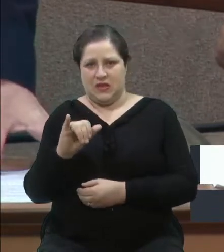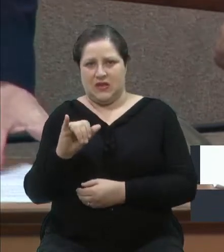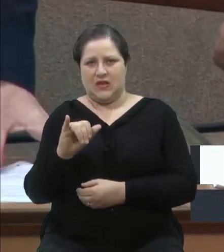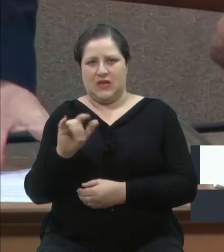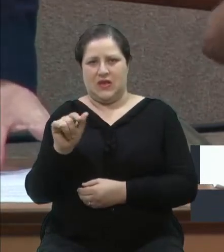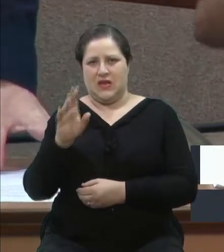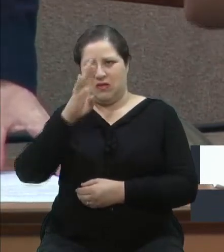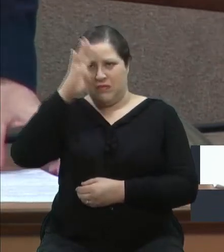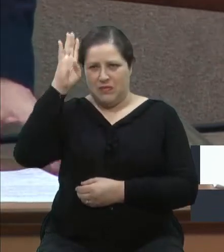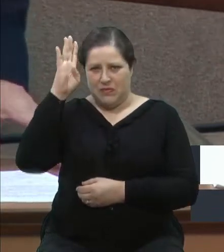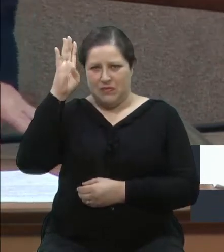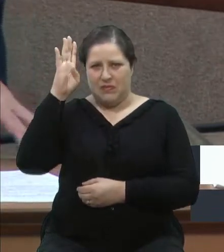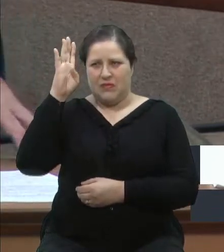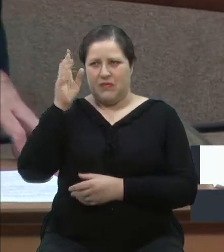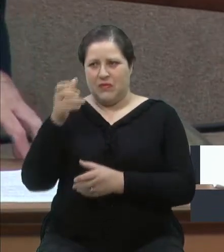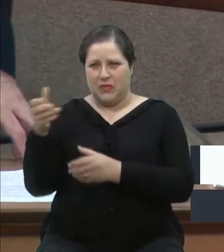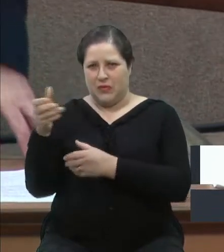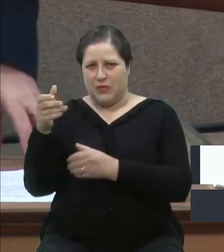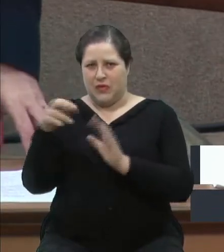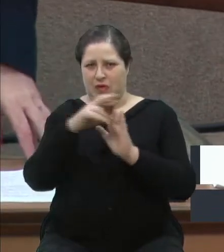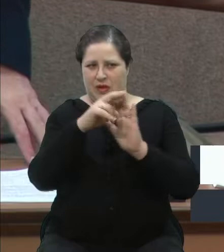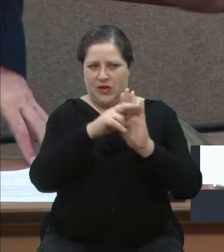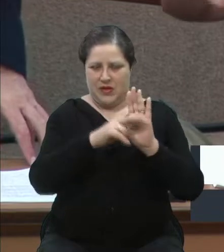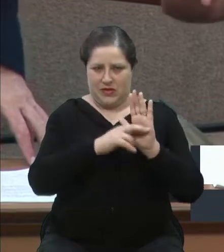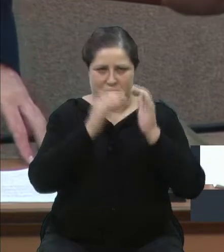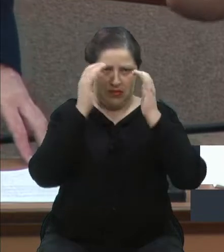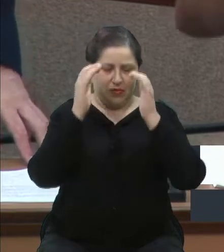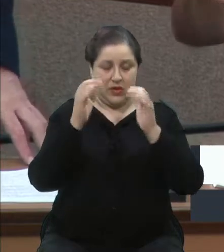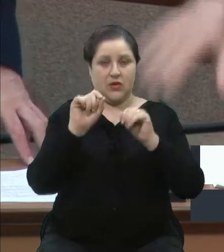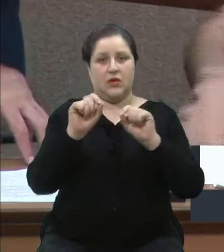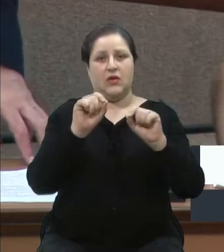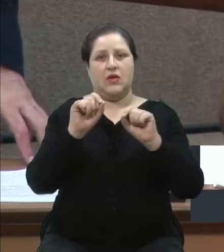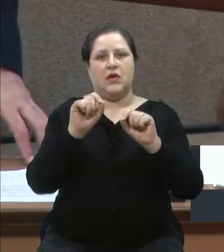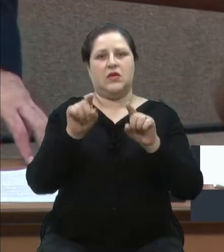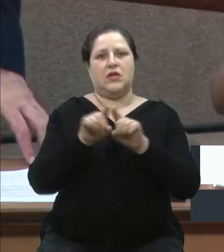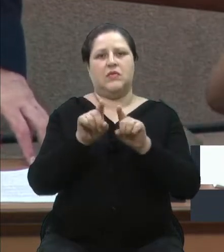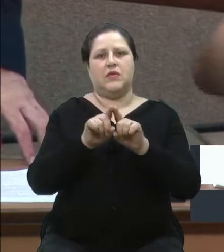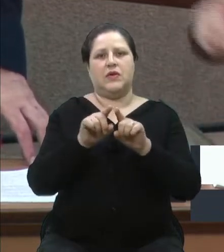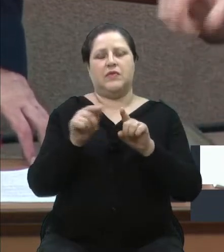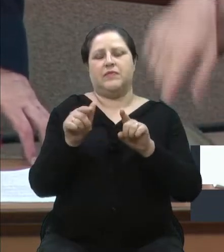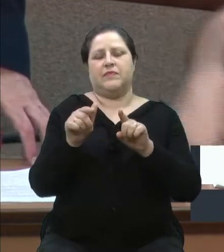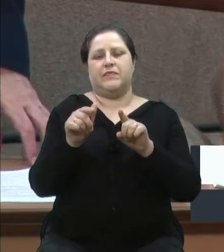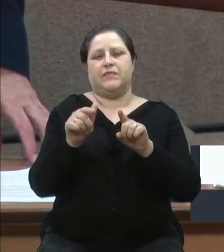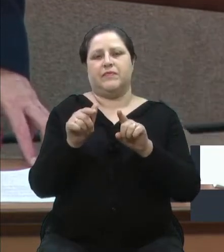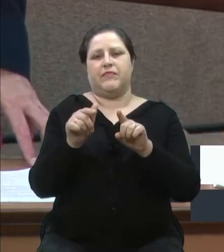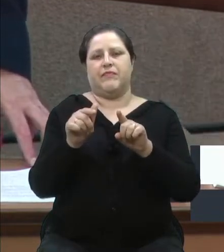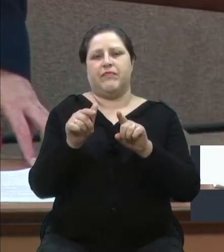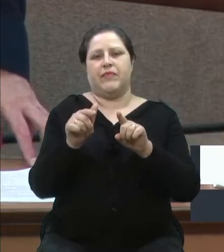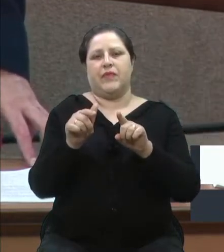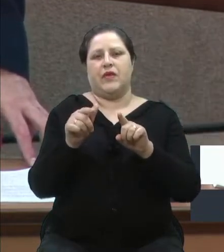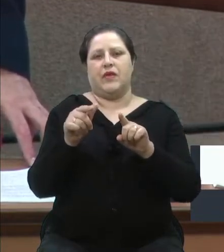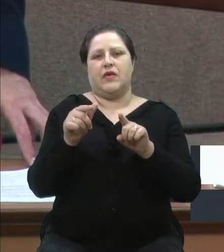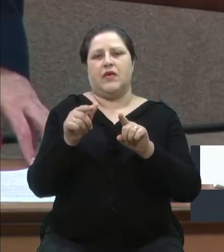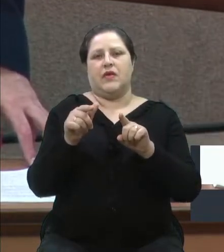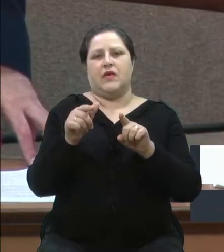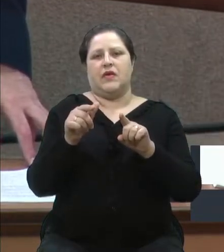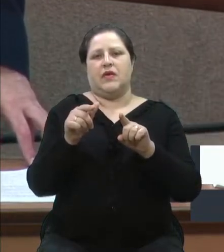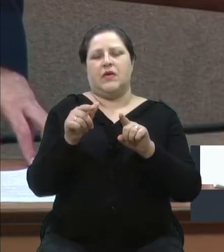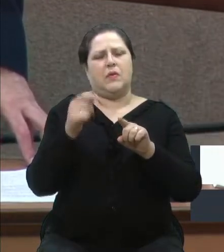ligar, que não tem nem internet, aí eu fico imaginando uma família que não tem o que comer, mas o cara vai lá e troca de iPhone.